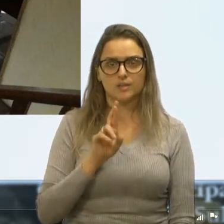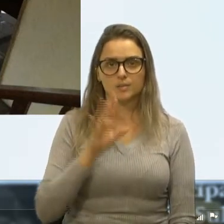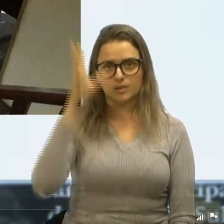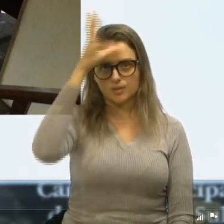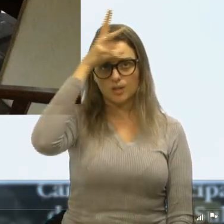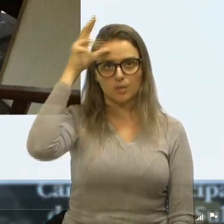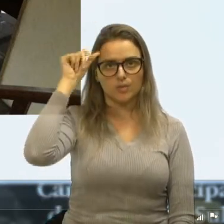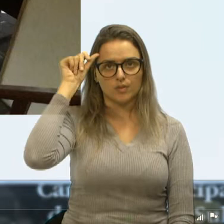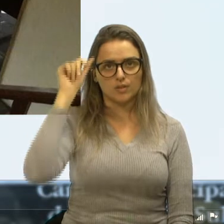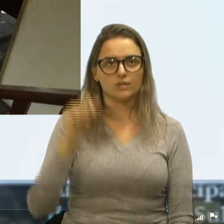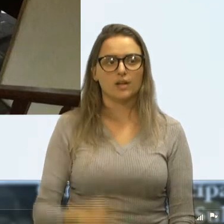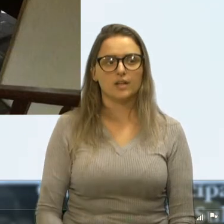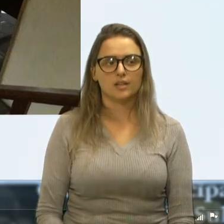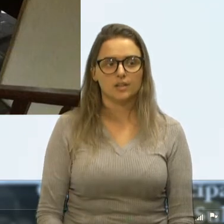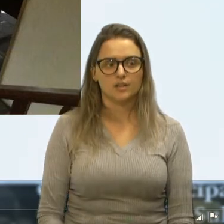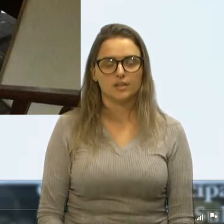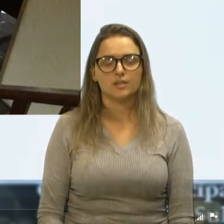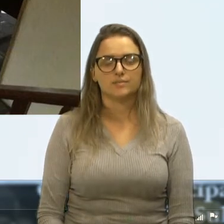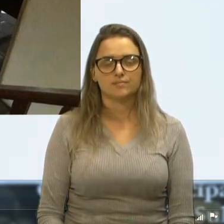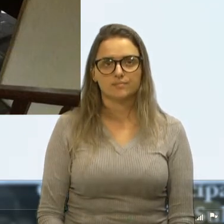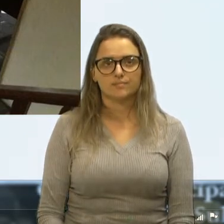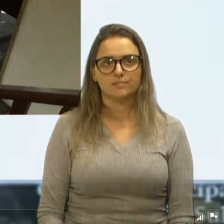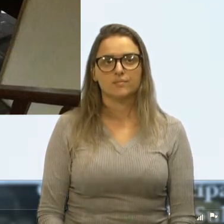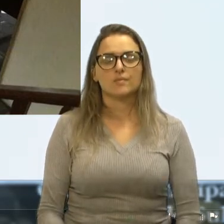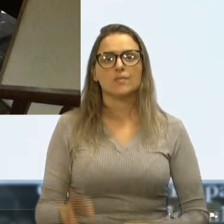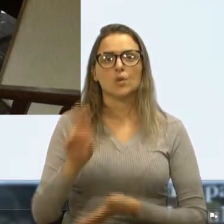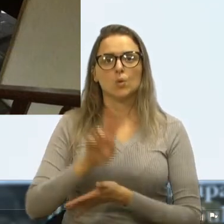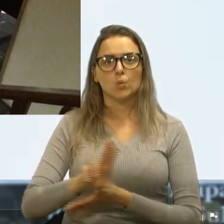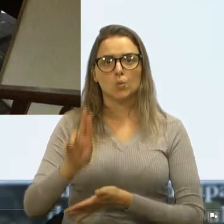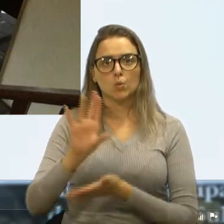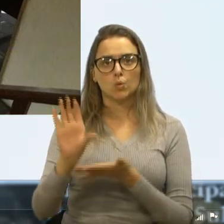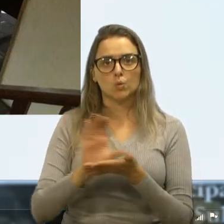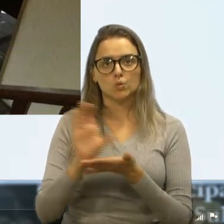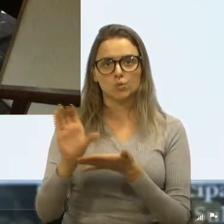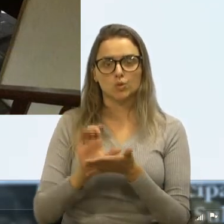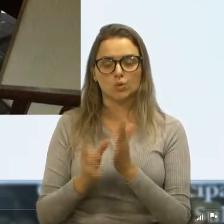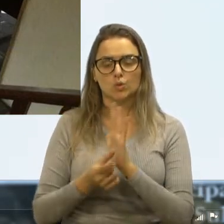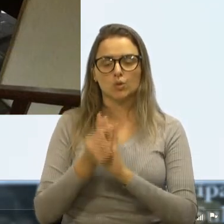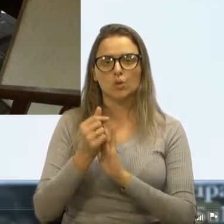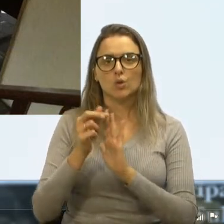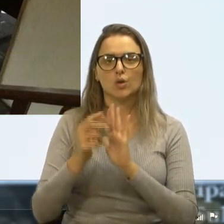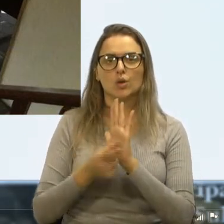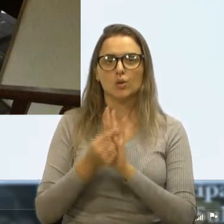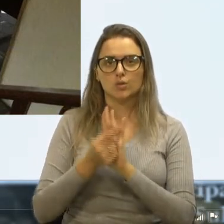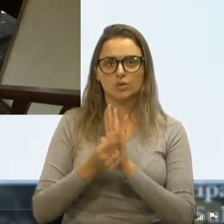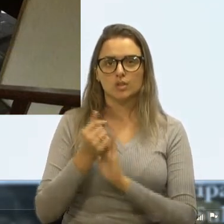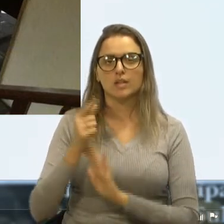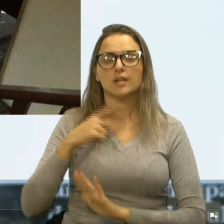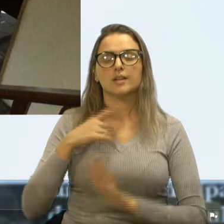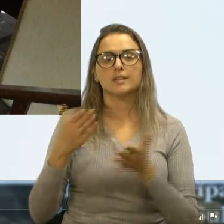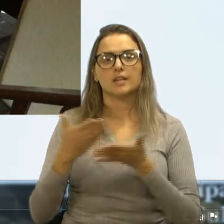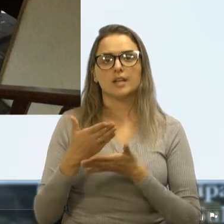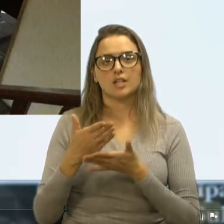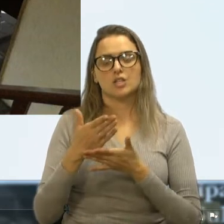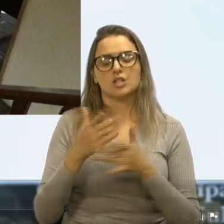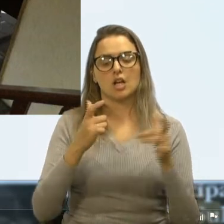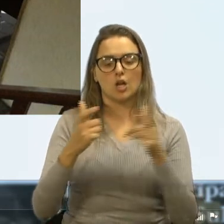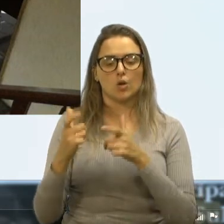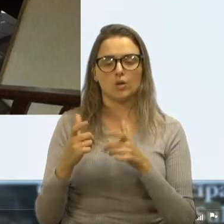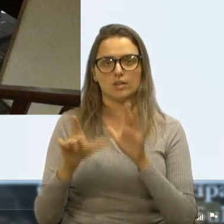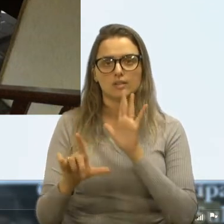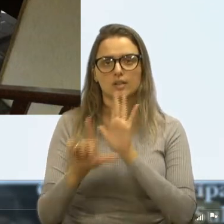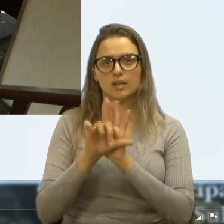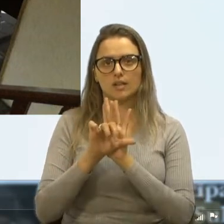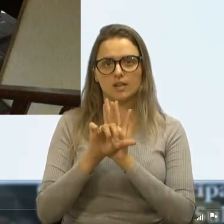público. A destinação de recursos e os orçamentos possuem destinação pré-definida. Nas leis de